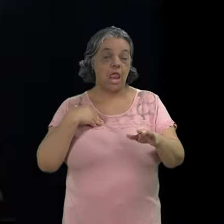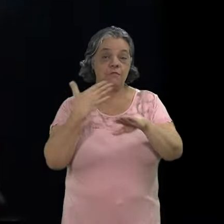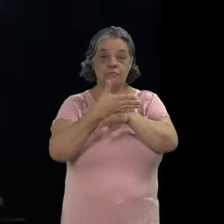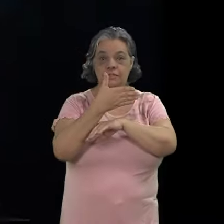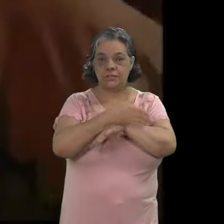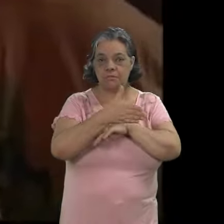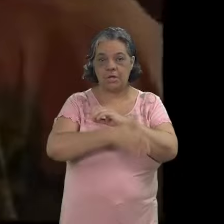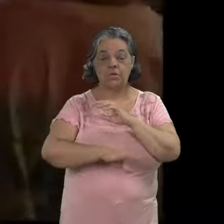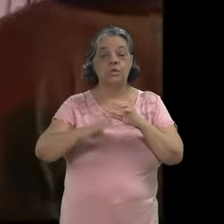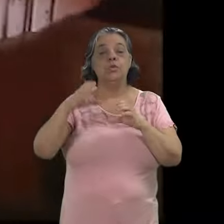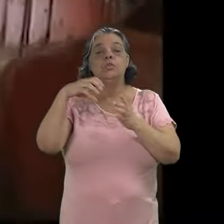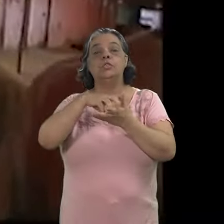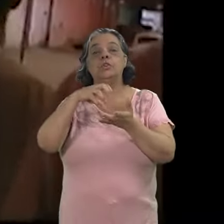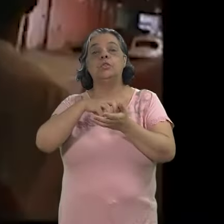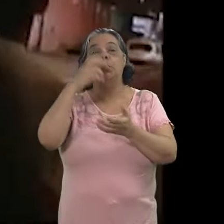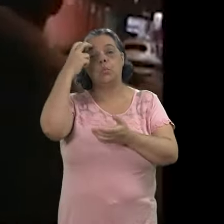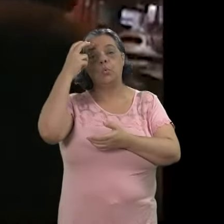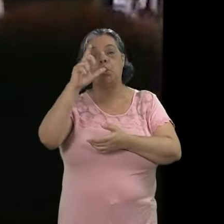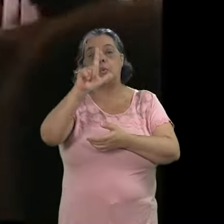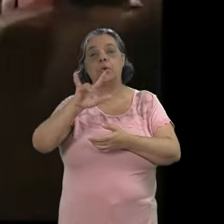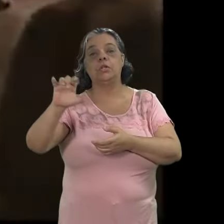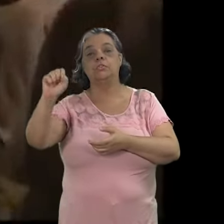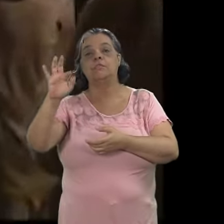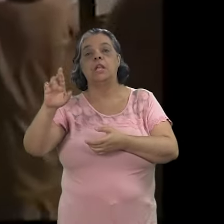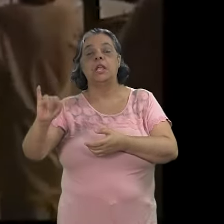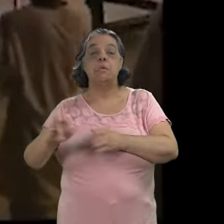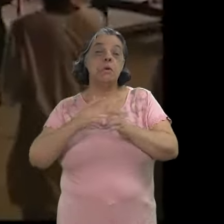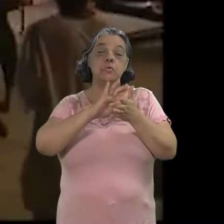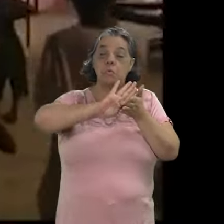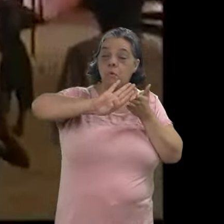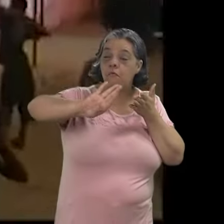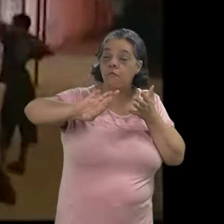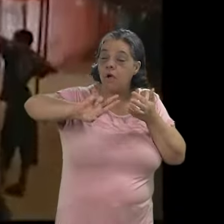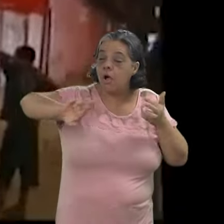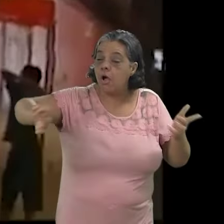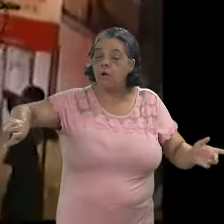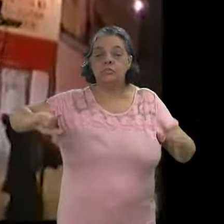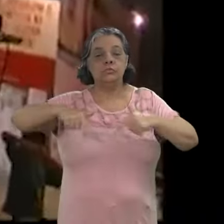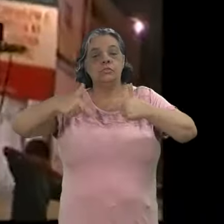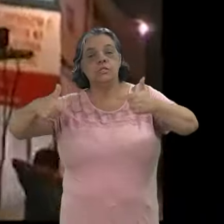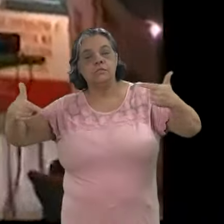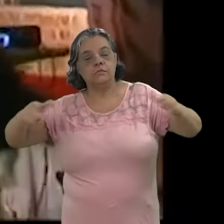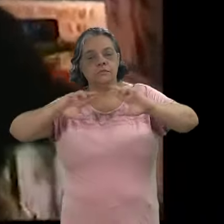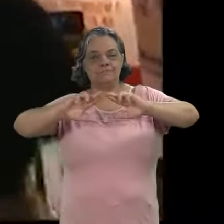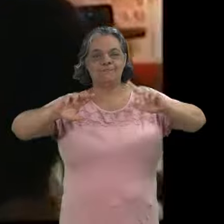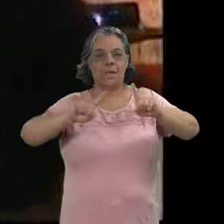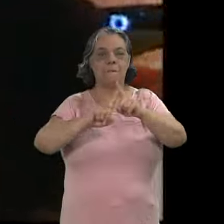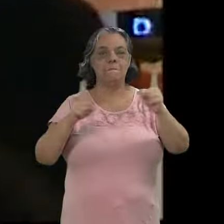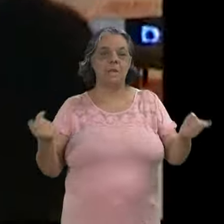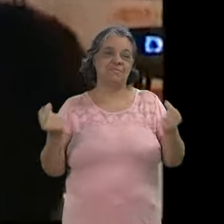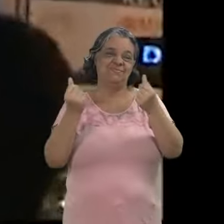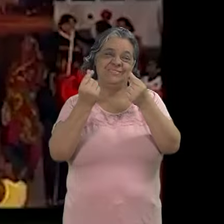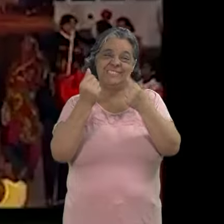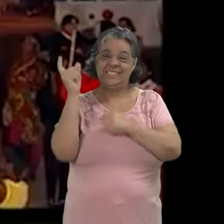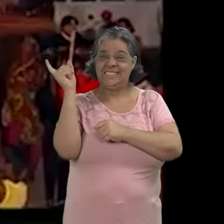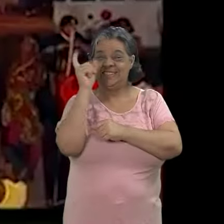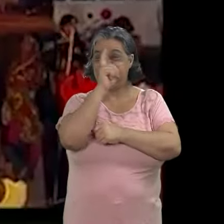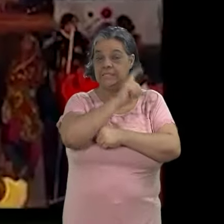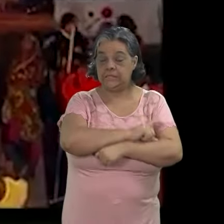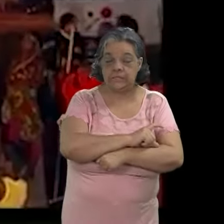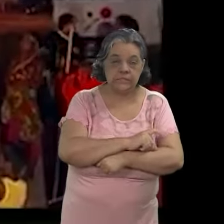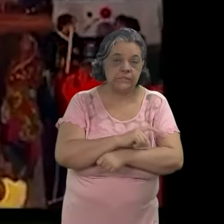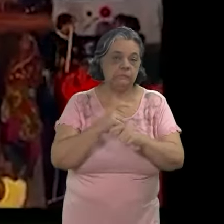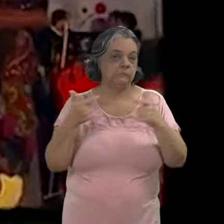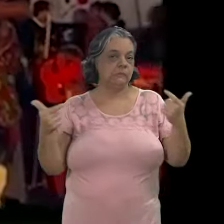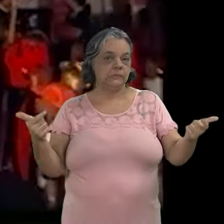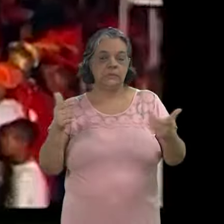fazia parte do Centro de Cultura Luiz Freire e passou por diversos desafios das mais variadas formas, mas o financeiro sempre foi